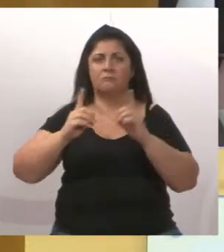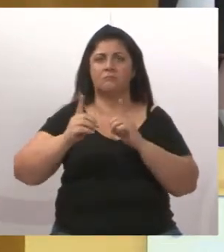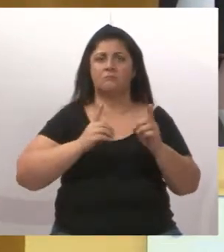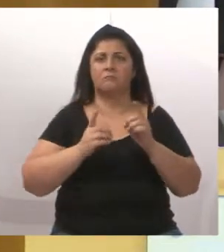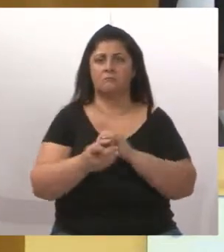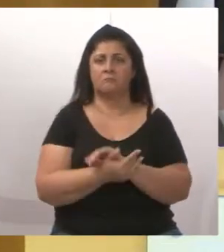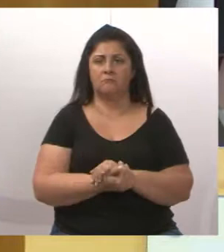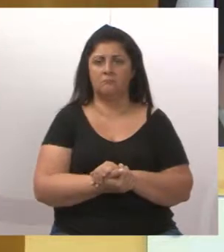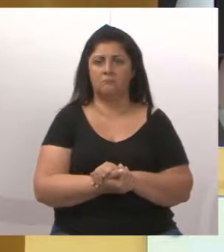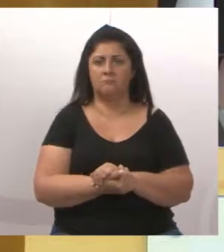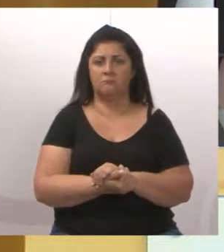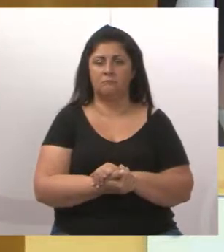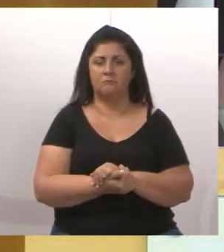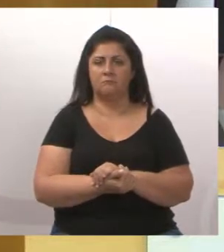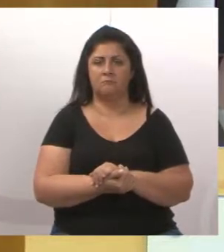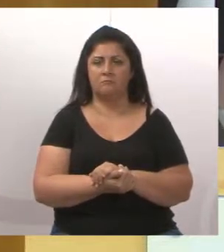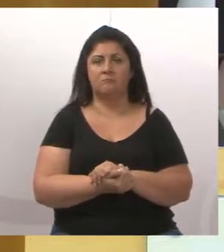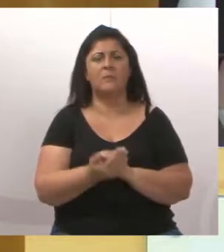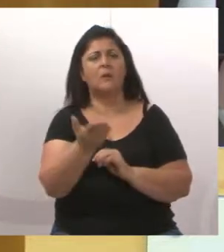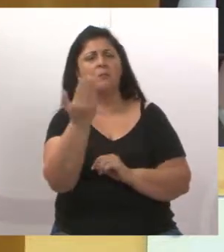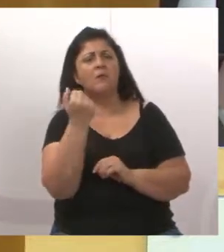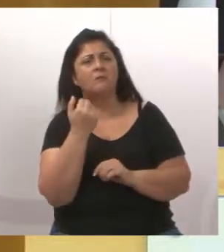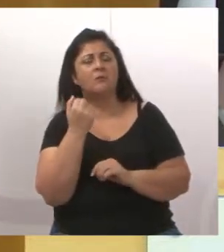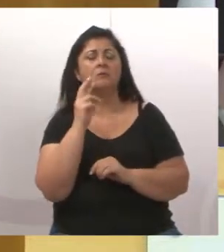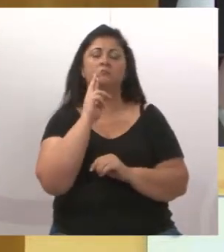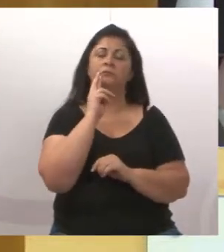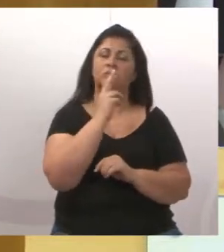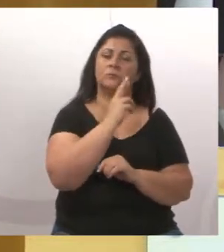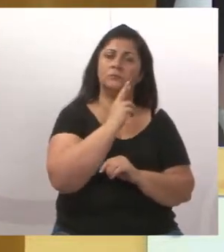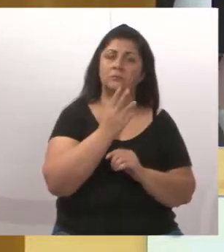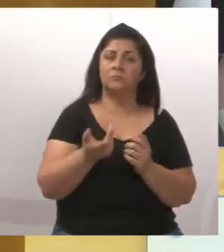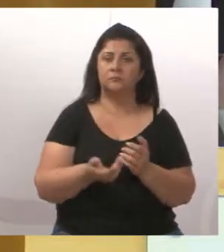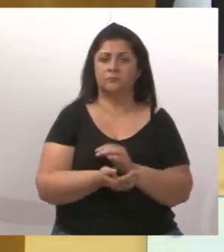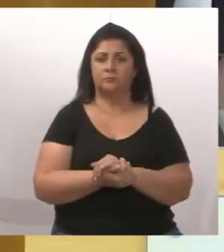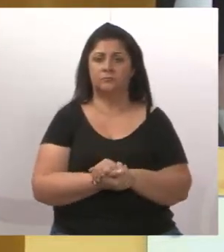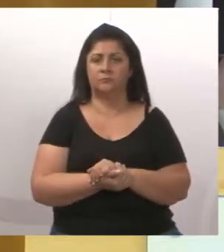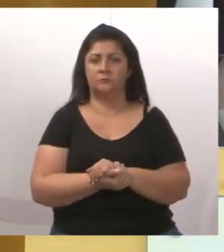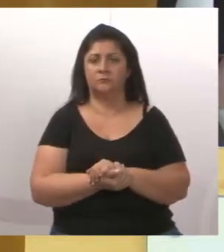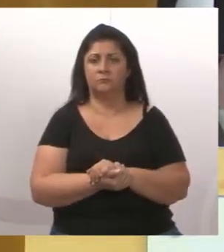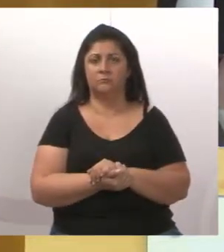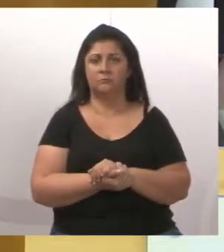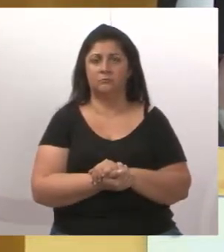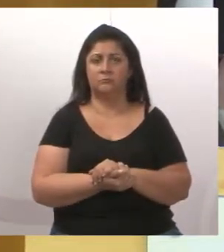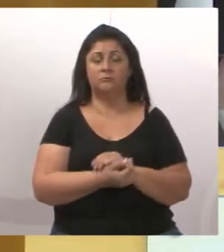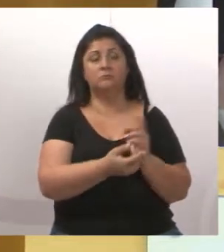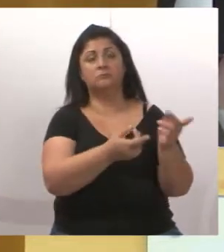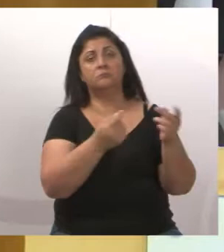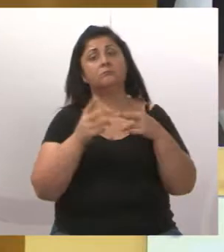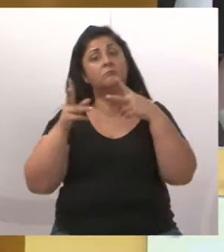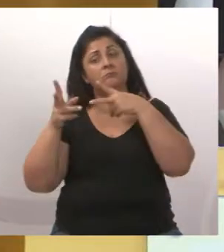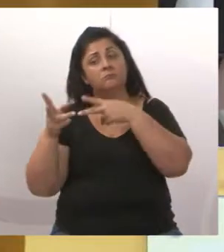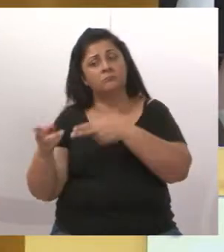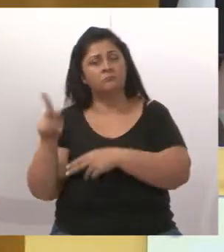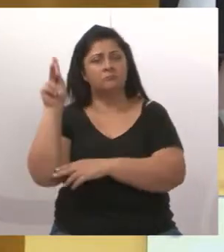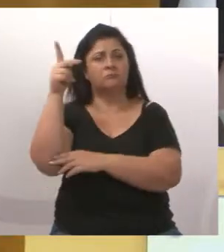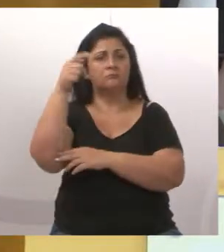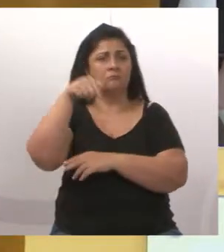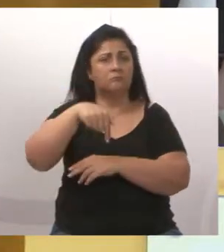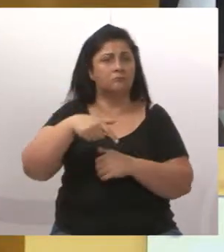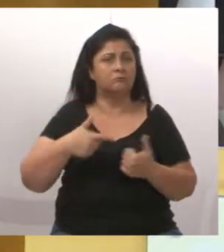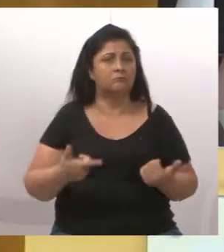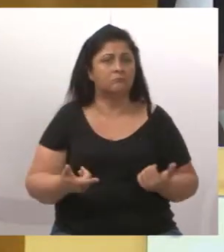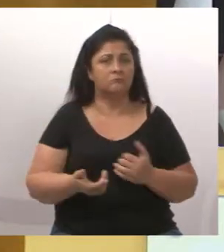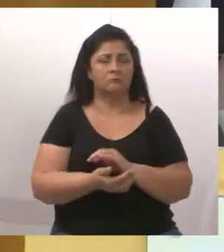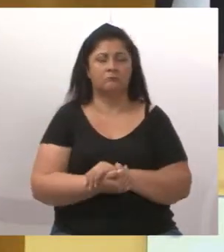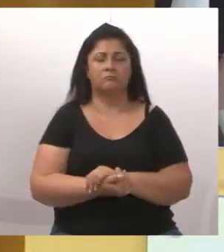Dutra? Para quê? Para almoçar num restaurante da nossa cidade, para fazer uma pernoite num hotel da nossa cidade,